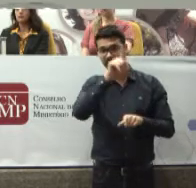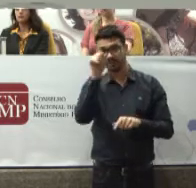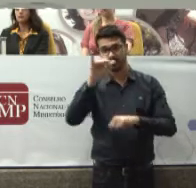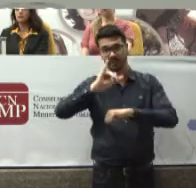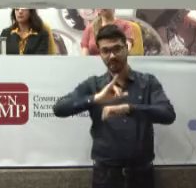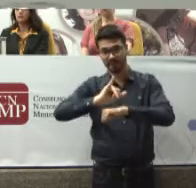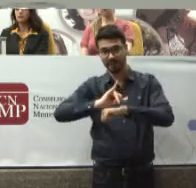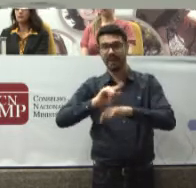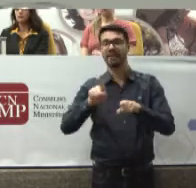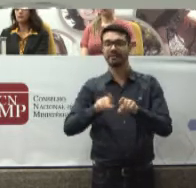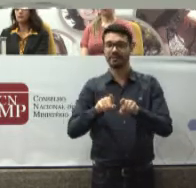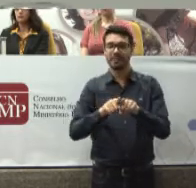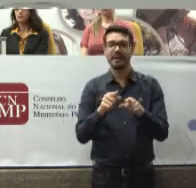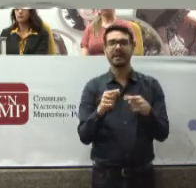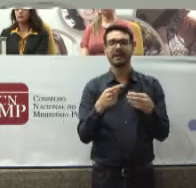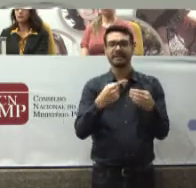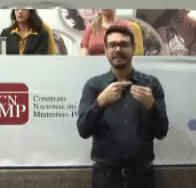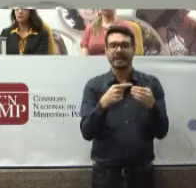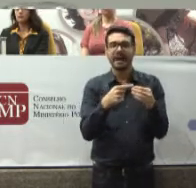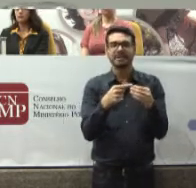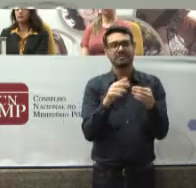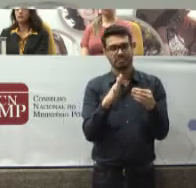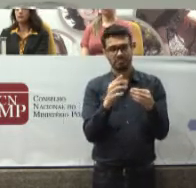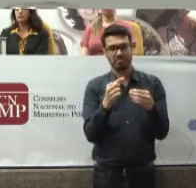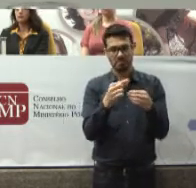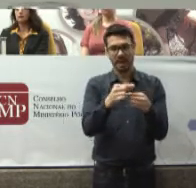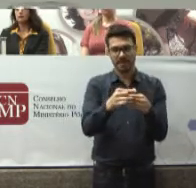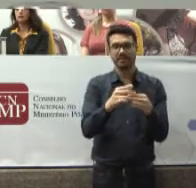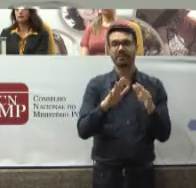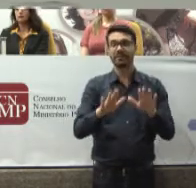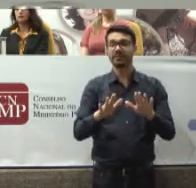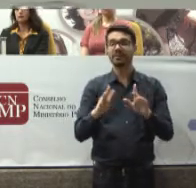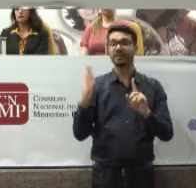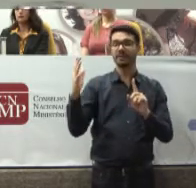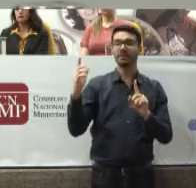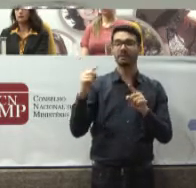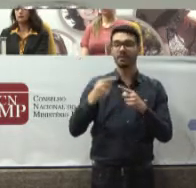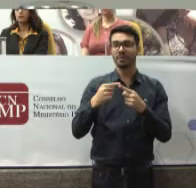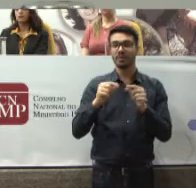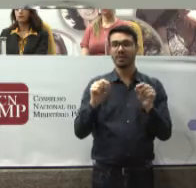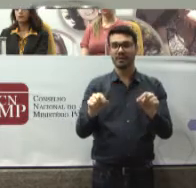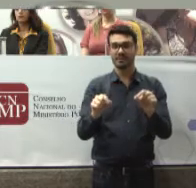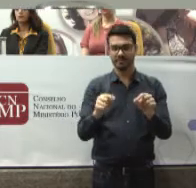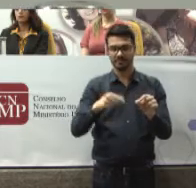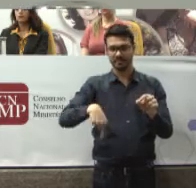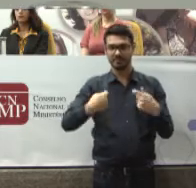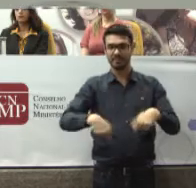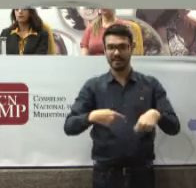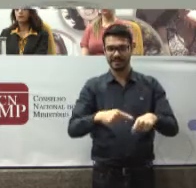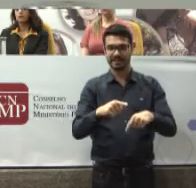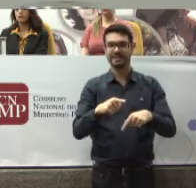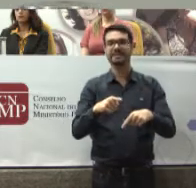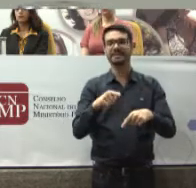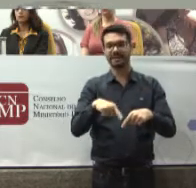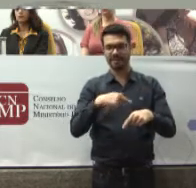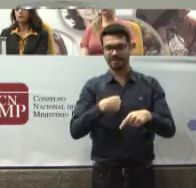médias e nas capitais Que ficam impactadas Não só pelo serviço que tem que prestar A sua própria